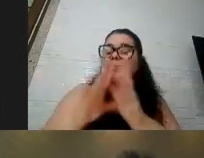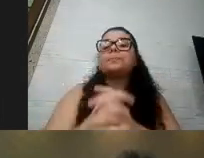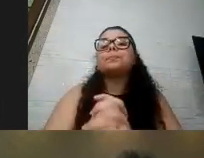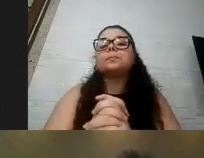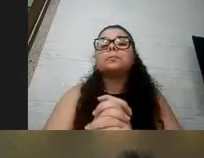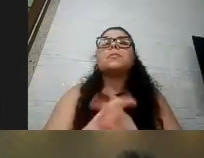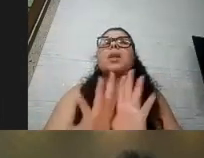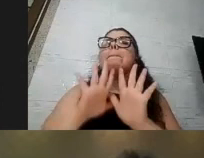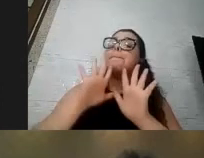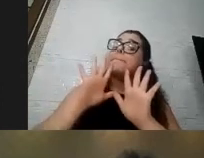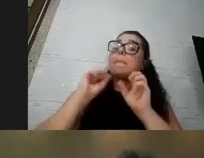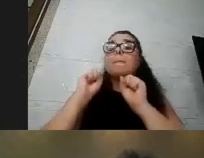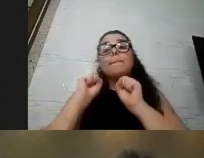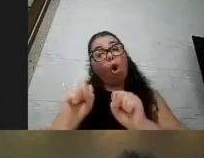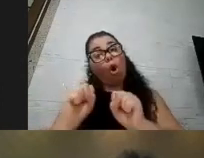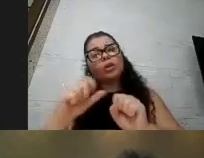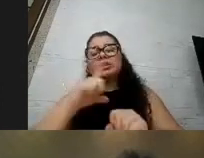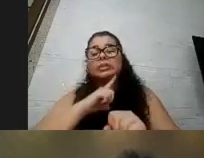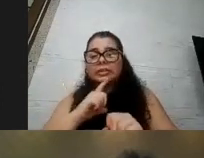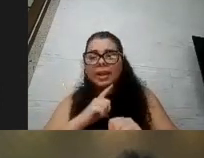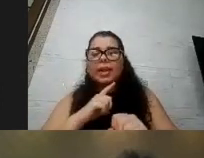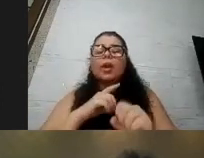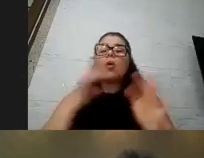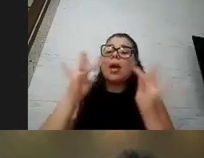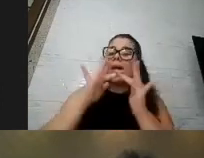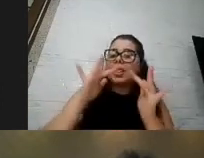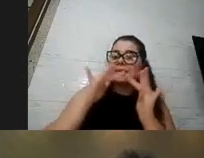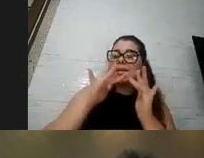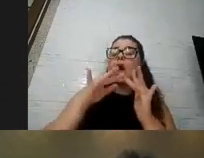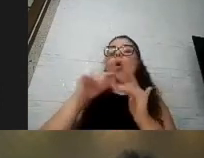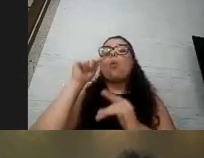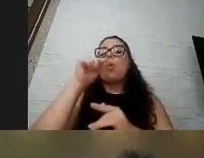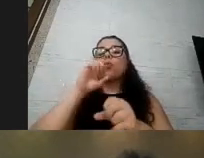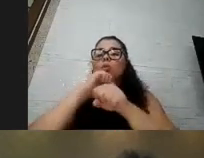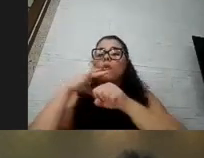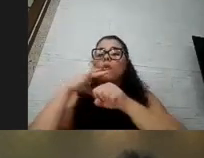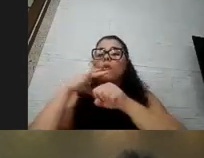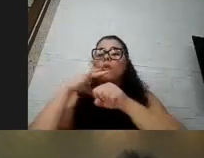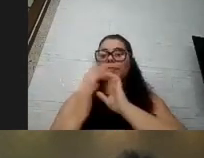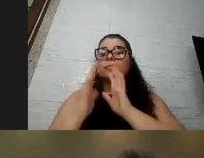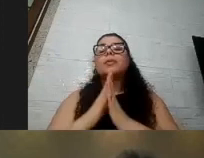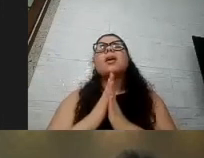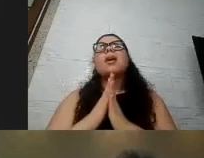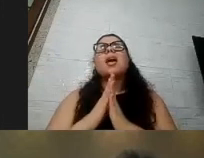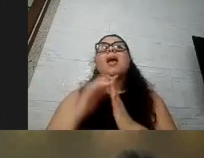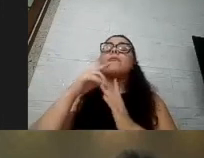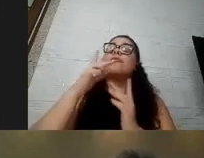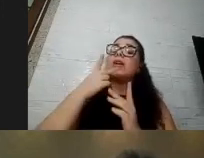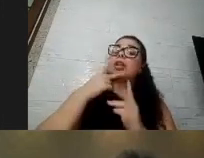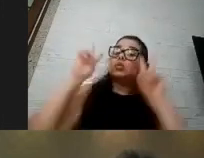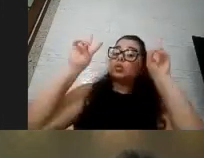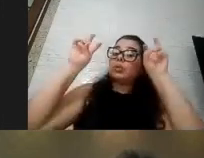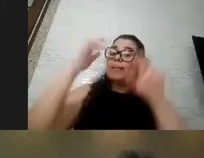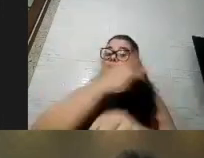alguma relação com a covid mas com outras questões de saúde também em relação à saúde mental a gente tem visto